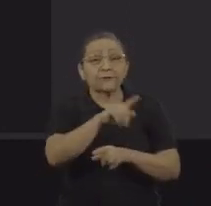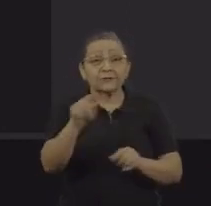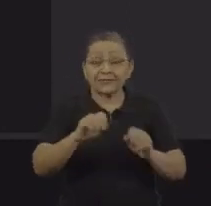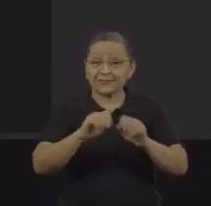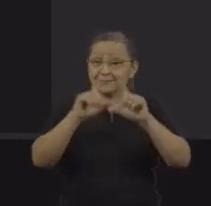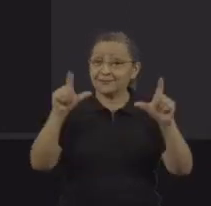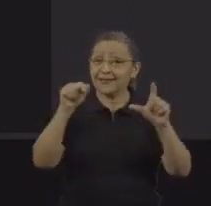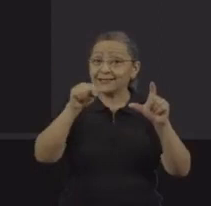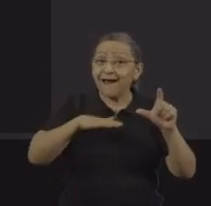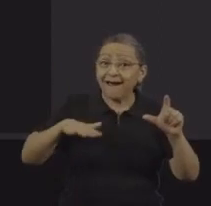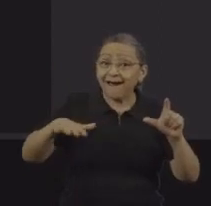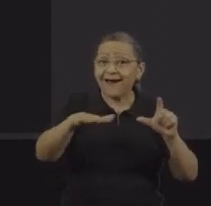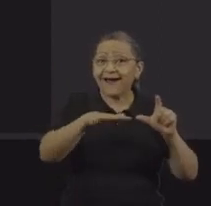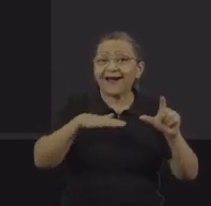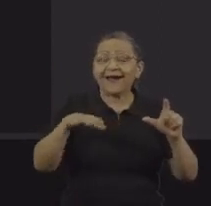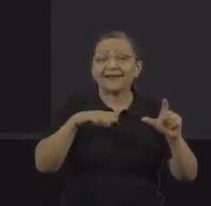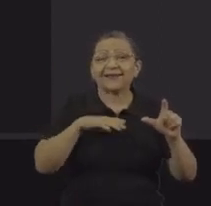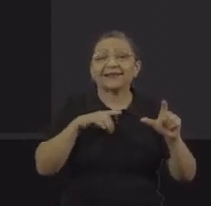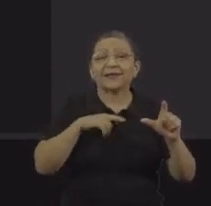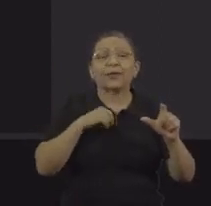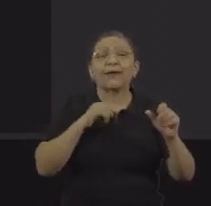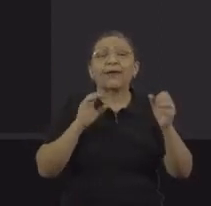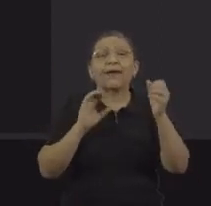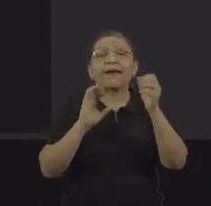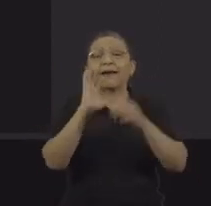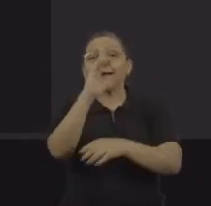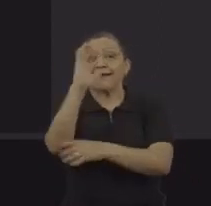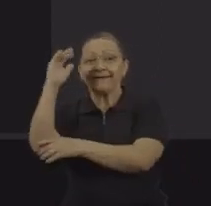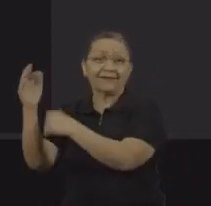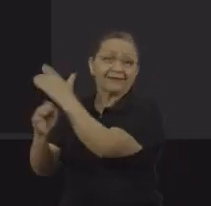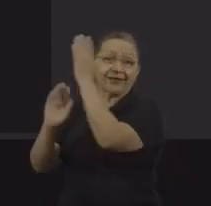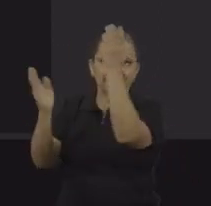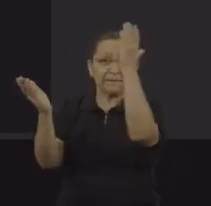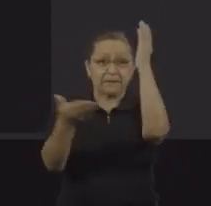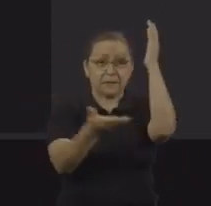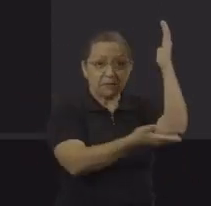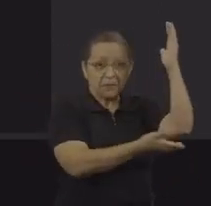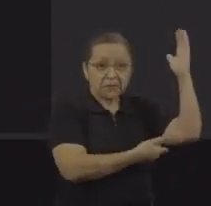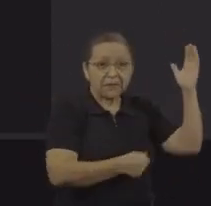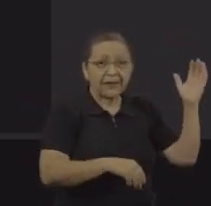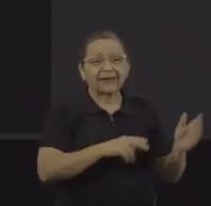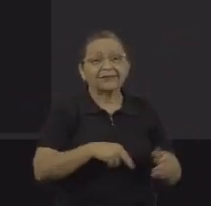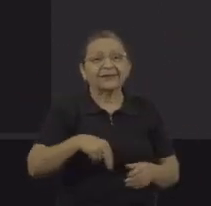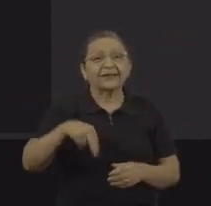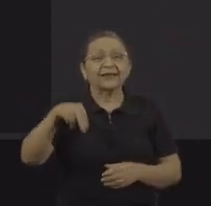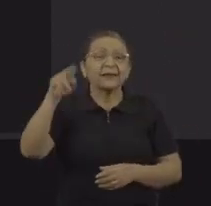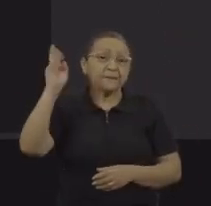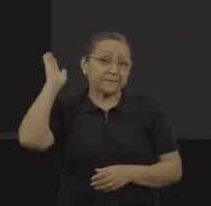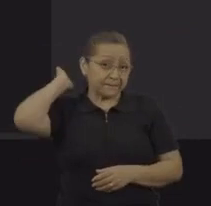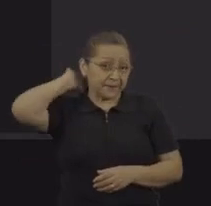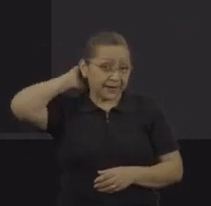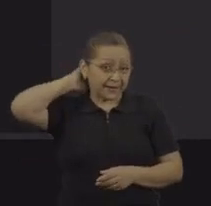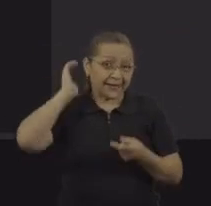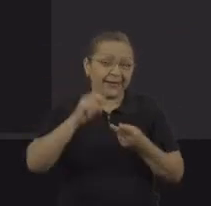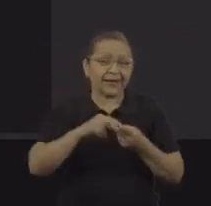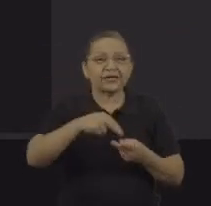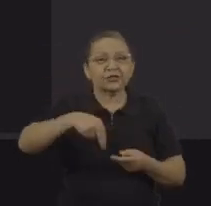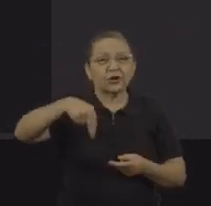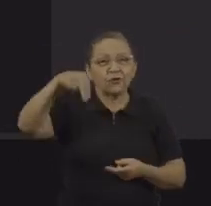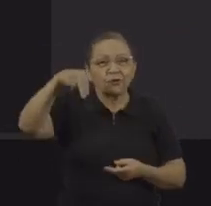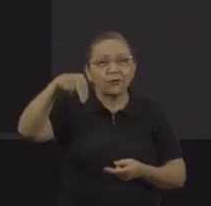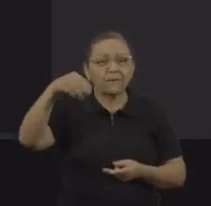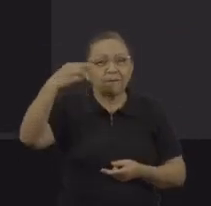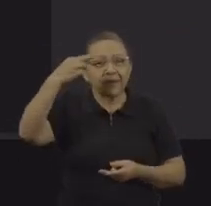área que a gente chama de Arco do Desmatamento, que é o sudeste do Pará, a região oeste do Maranhão, o norte do Tocantins.